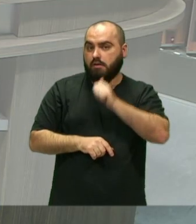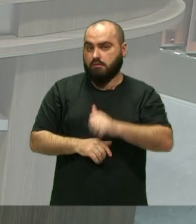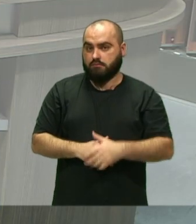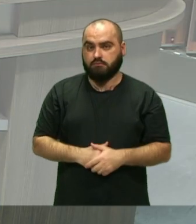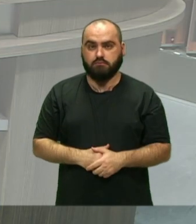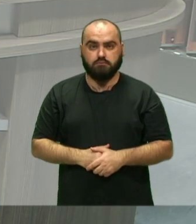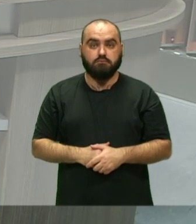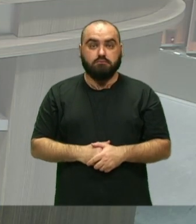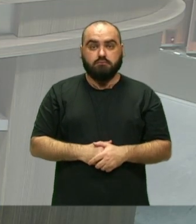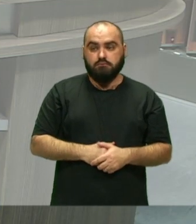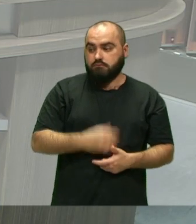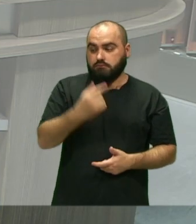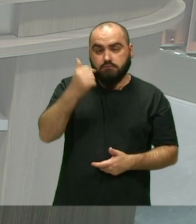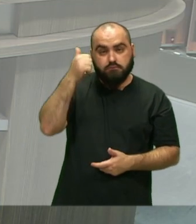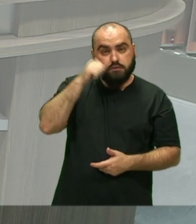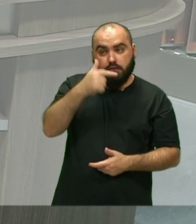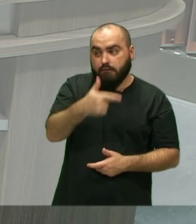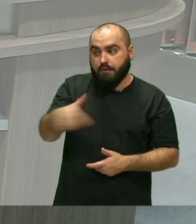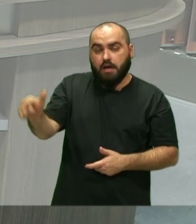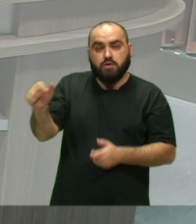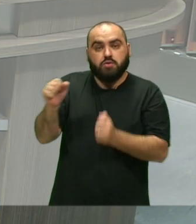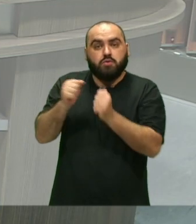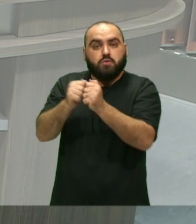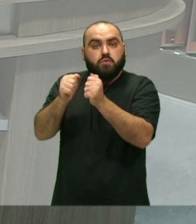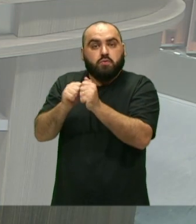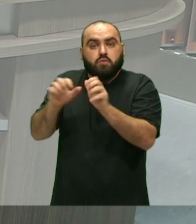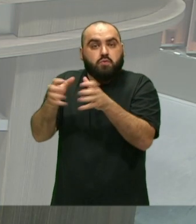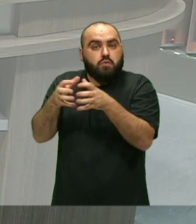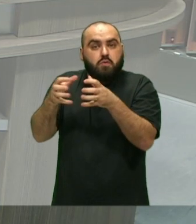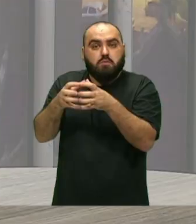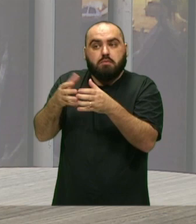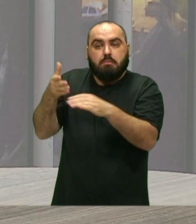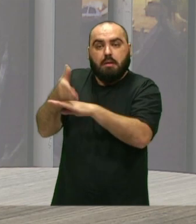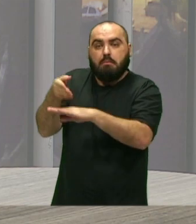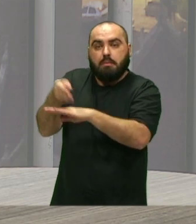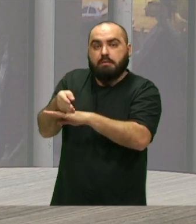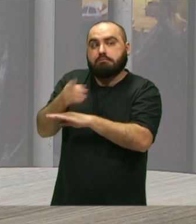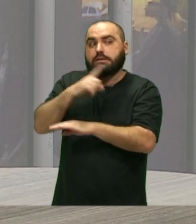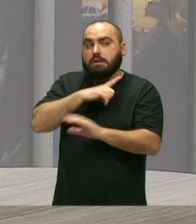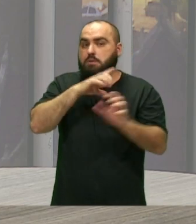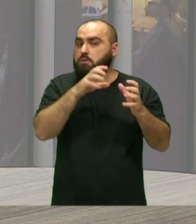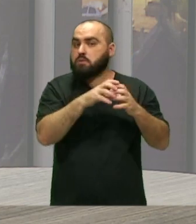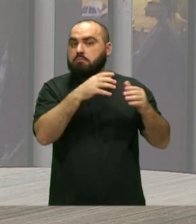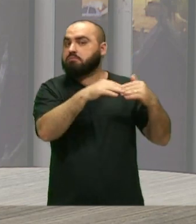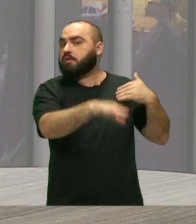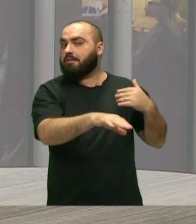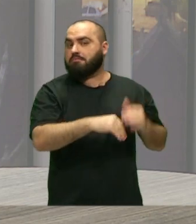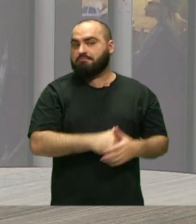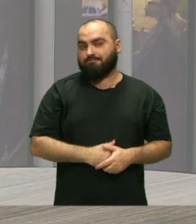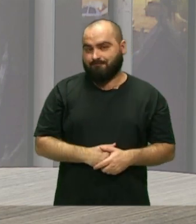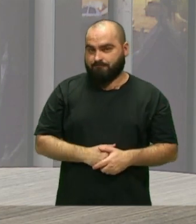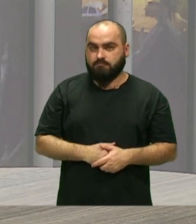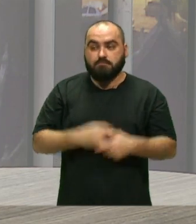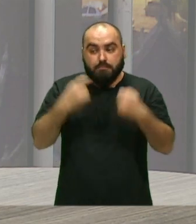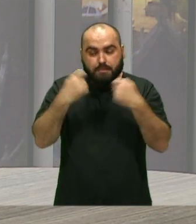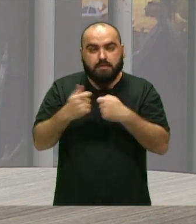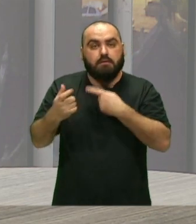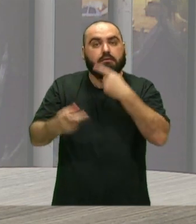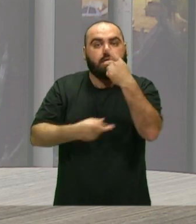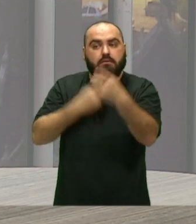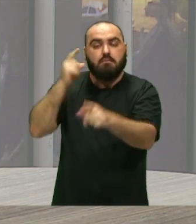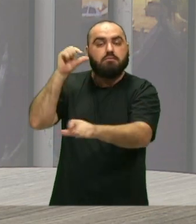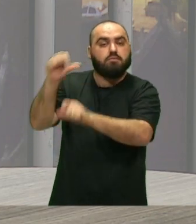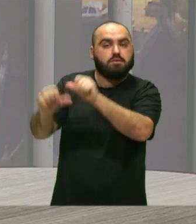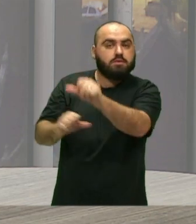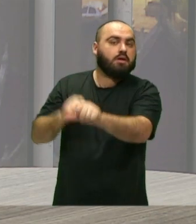Que vai acolhê-las Não é qualquer lugar Que a gente Enquanto grupo Vai conseguir chegar Então por que não? Então vamos falar sobre isso Vamos transformar Essa